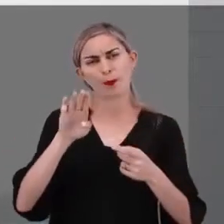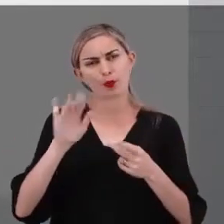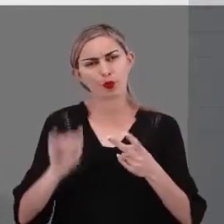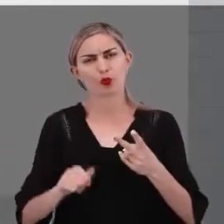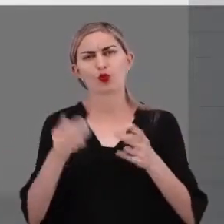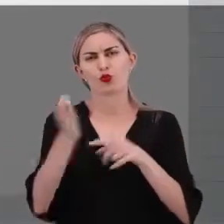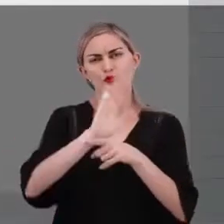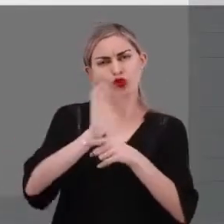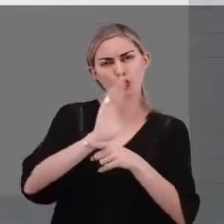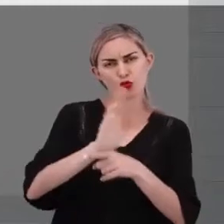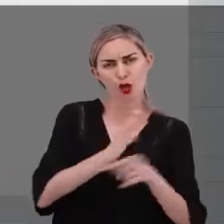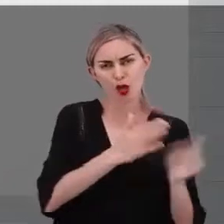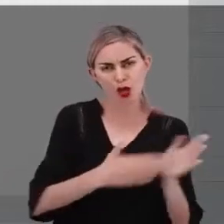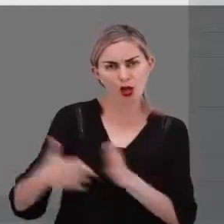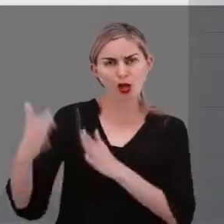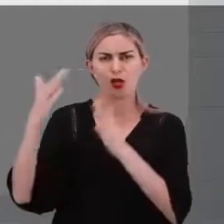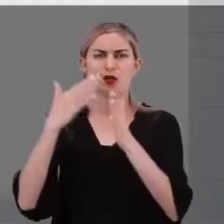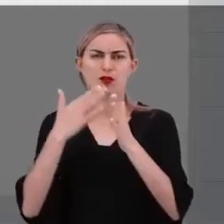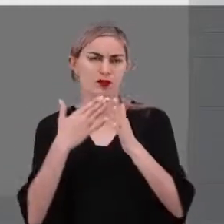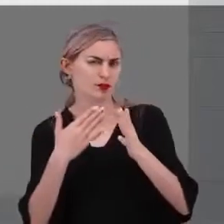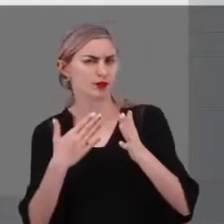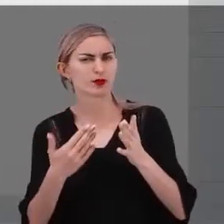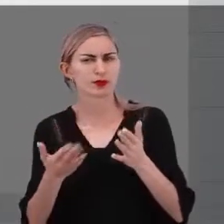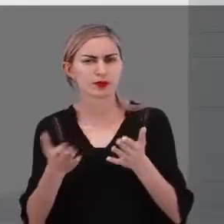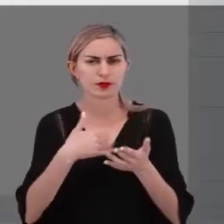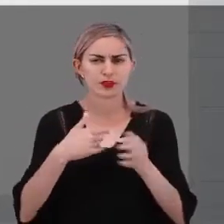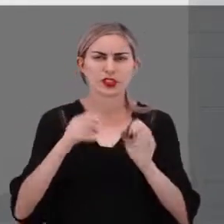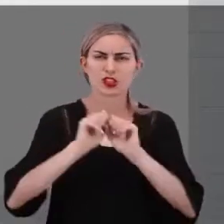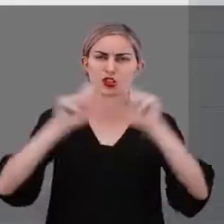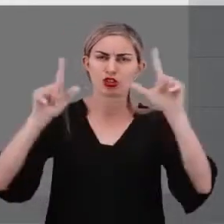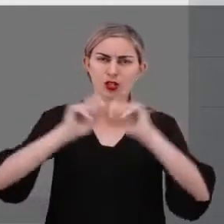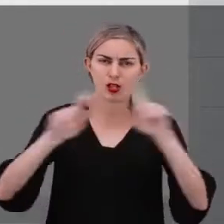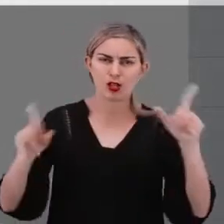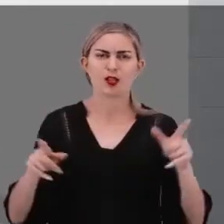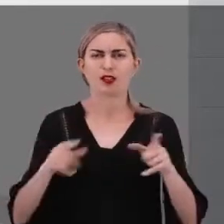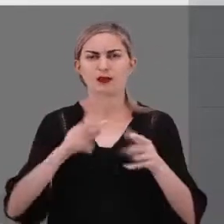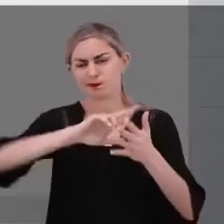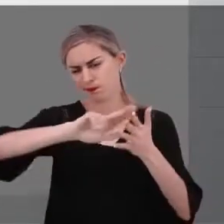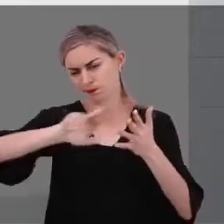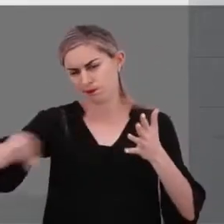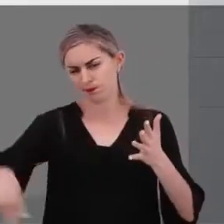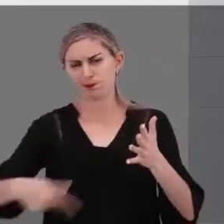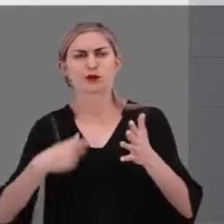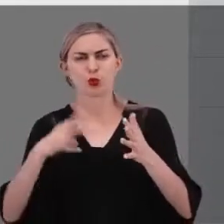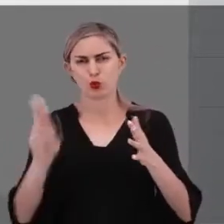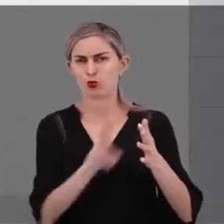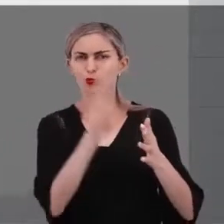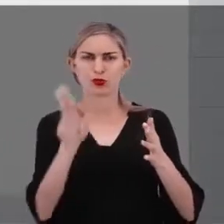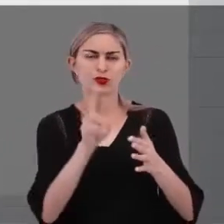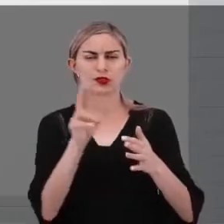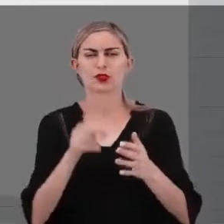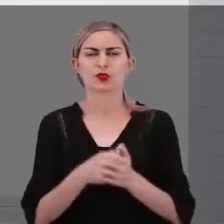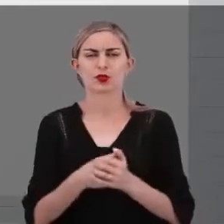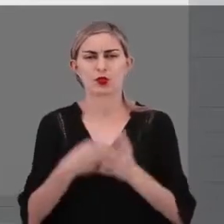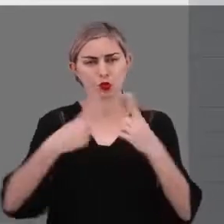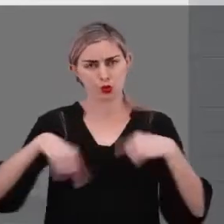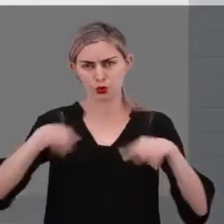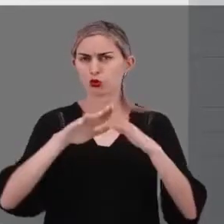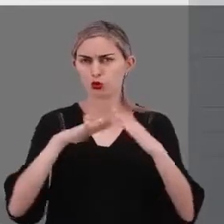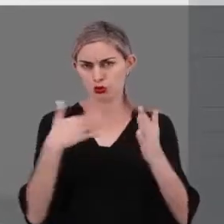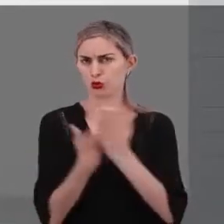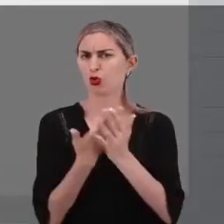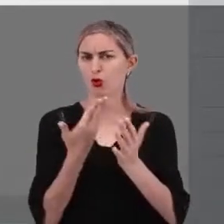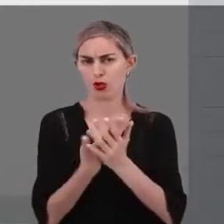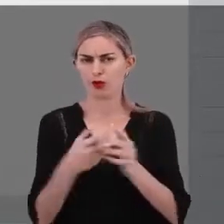das videoaulas, das avaliações, dos destaques e demais artefatos utilizados. Nossa escola